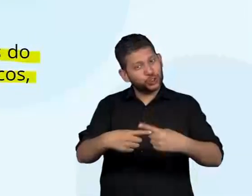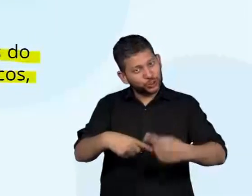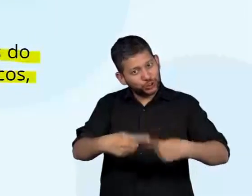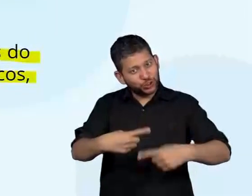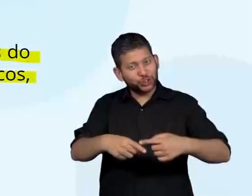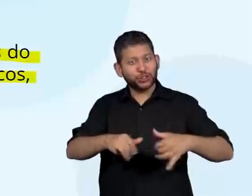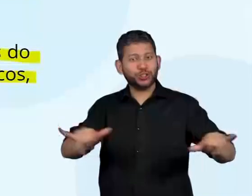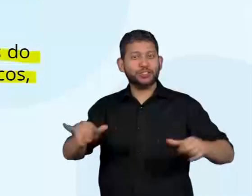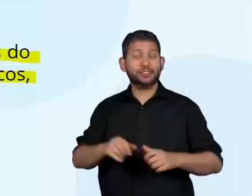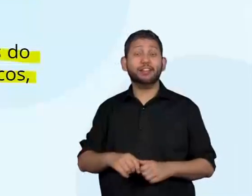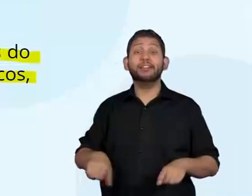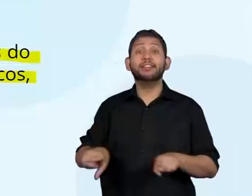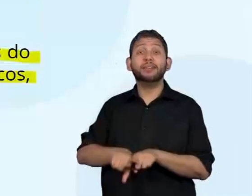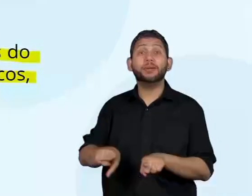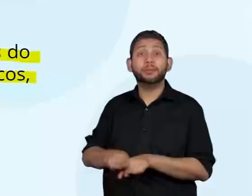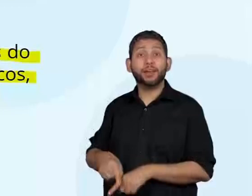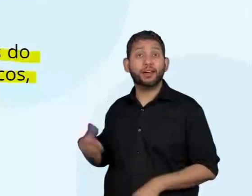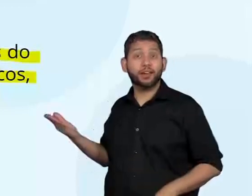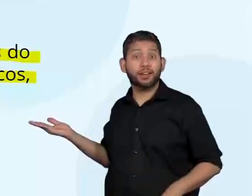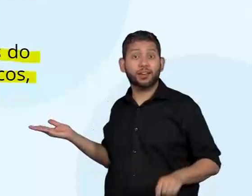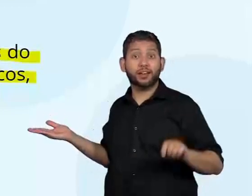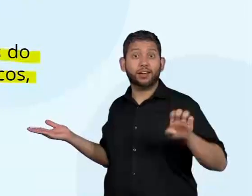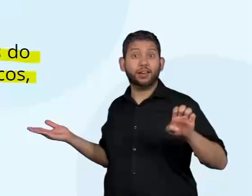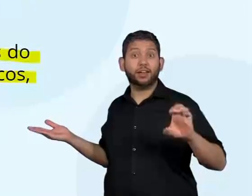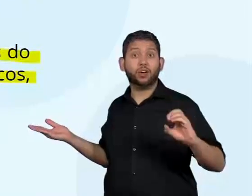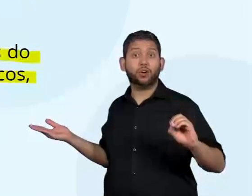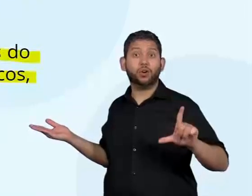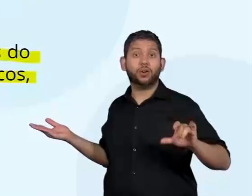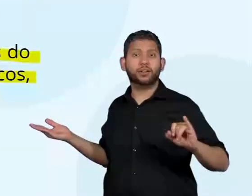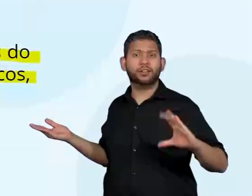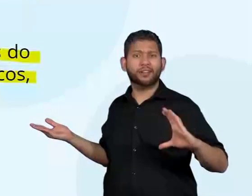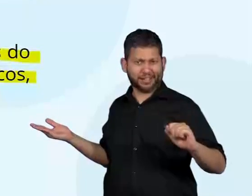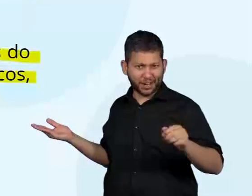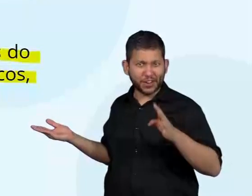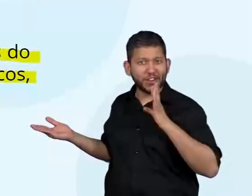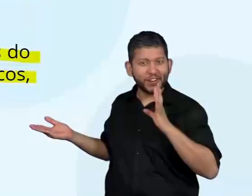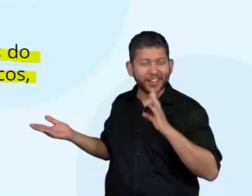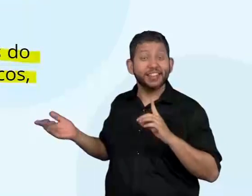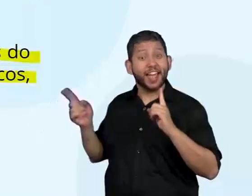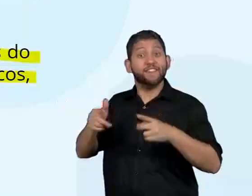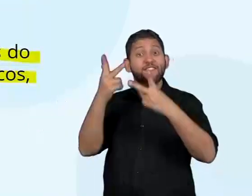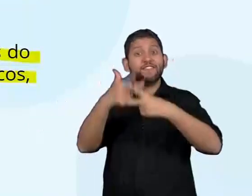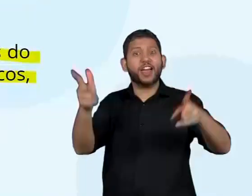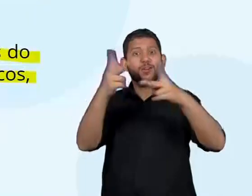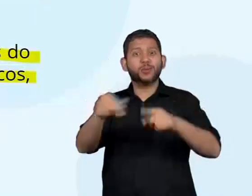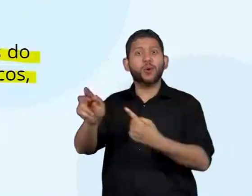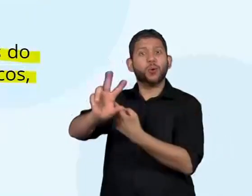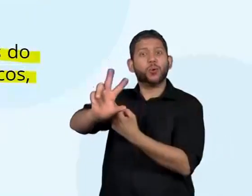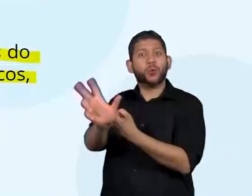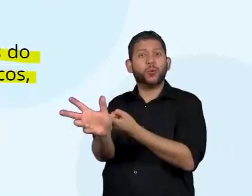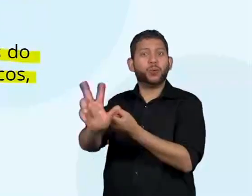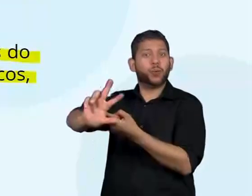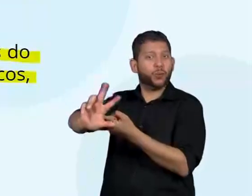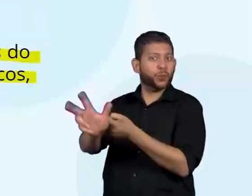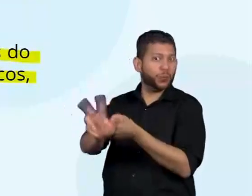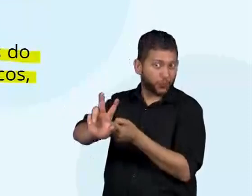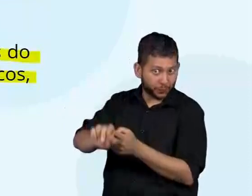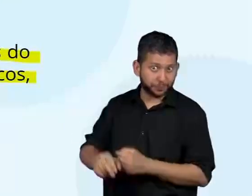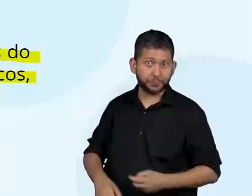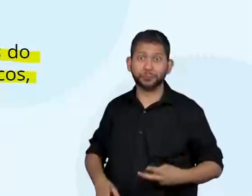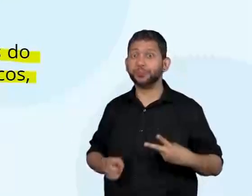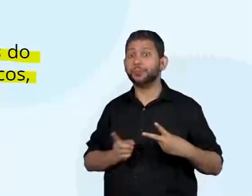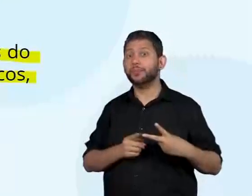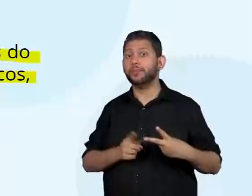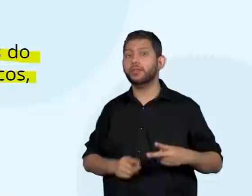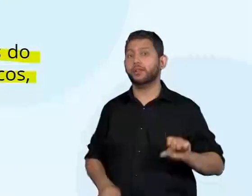e solar. Eólica, lembrando que é produção de energia através do vento e a solar através do sol.